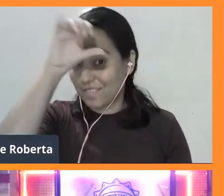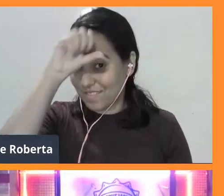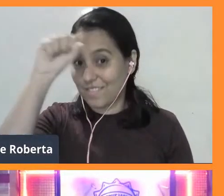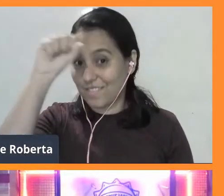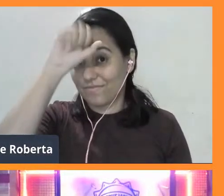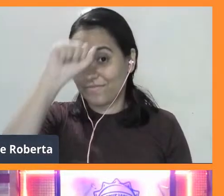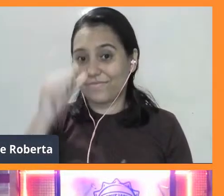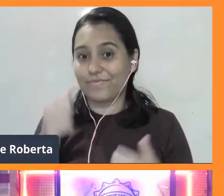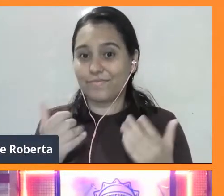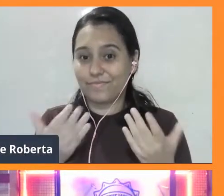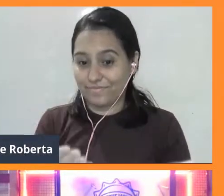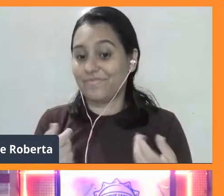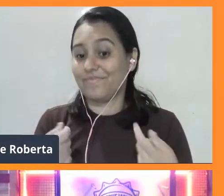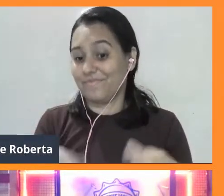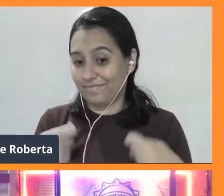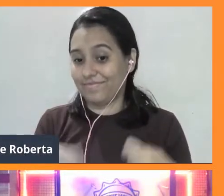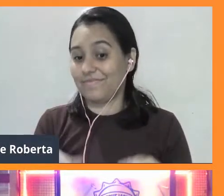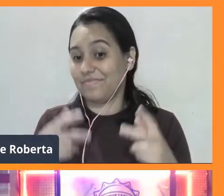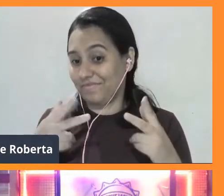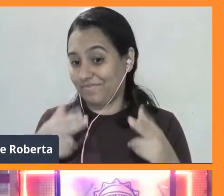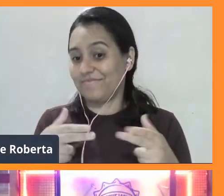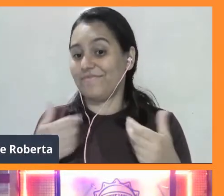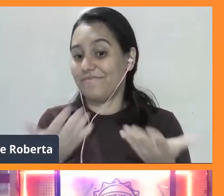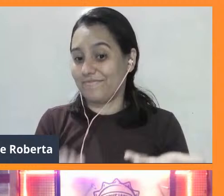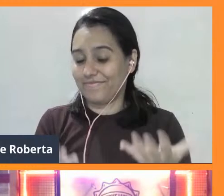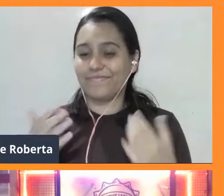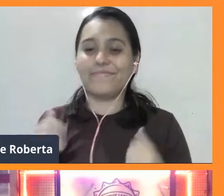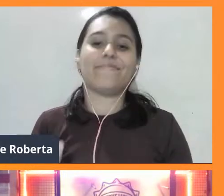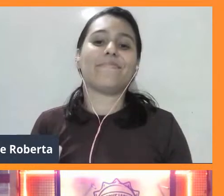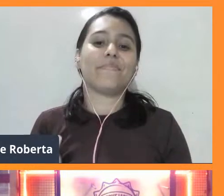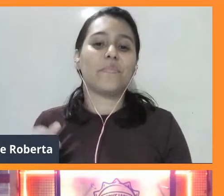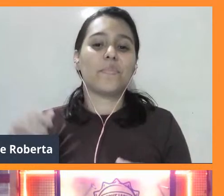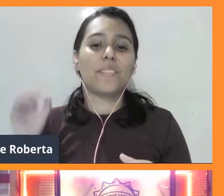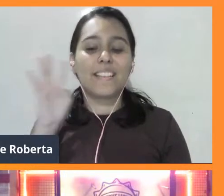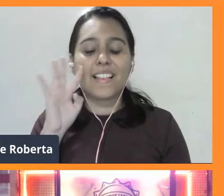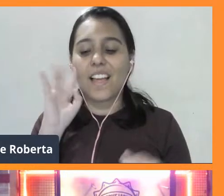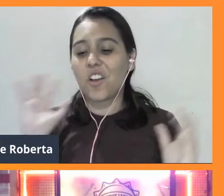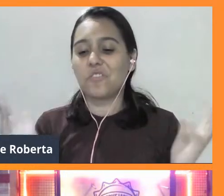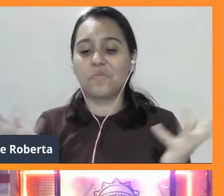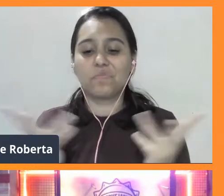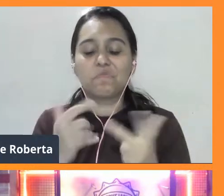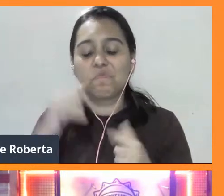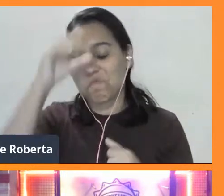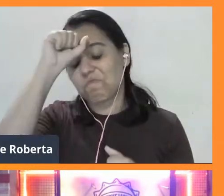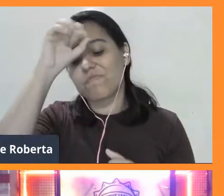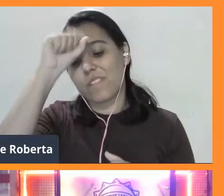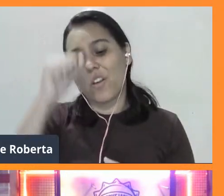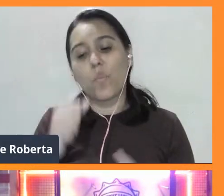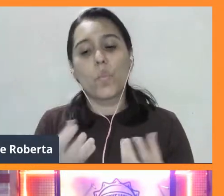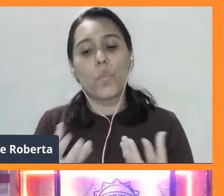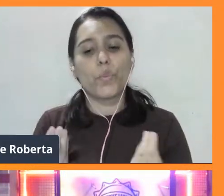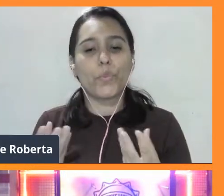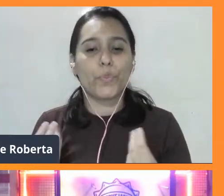aí. Tem que ser desse jeito. Achei maravilhoso. Aprendi muito. Temos mais perguntas?